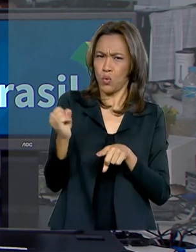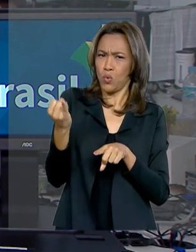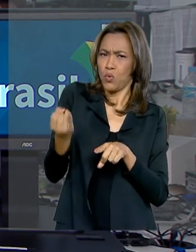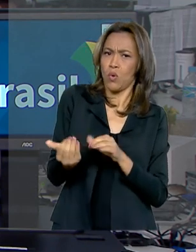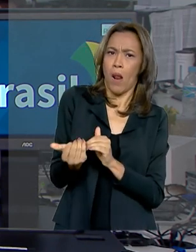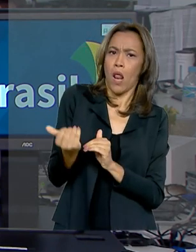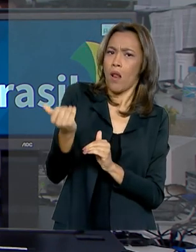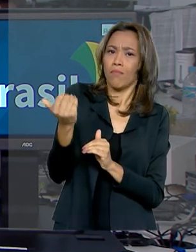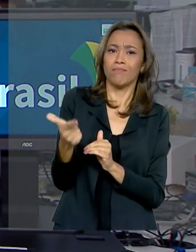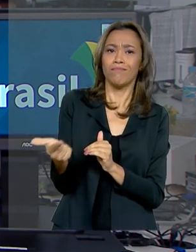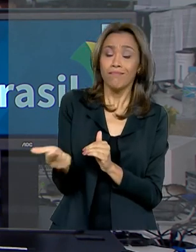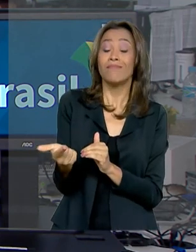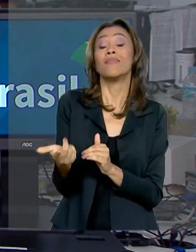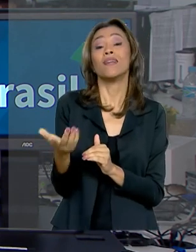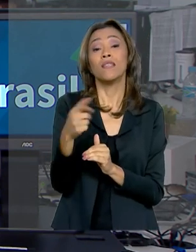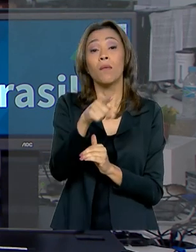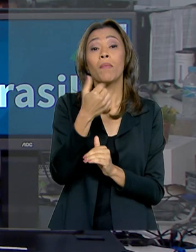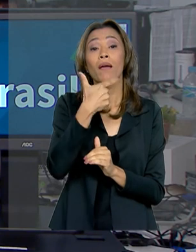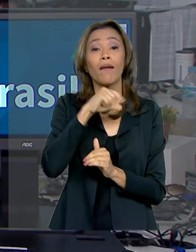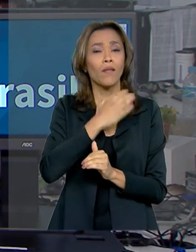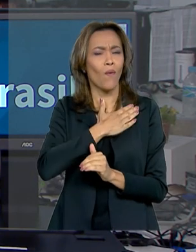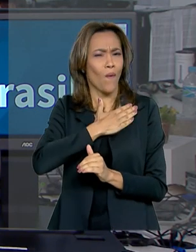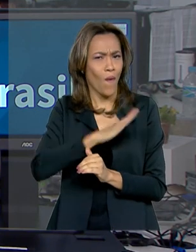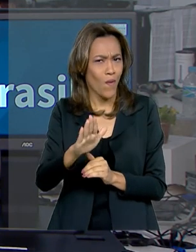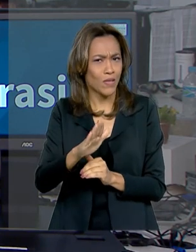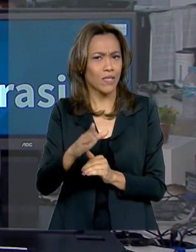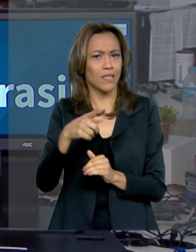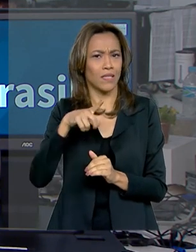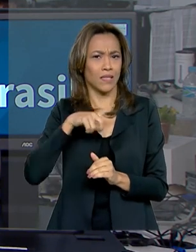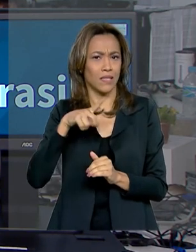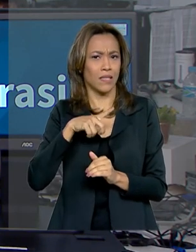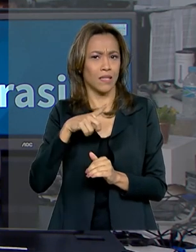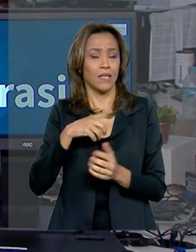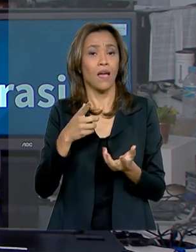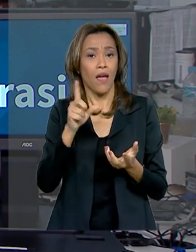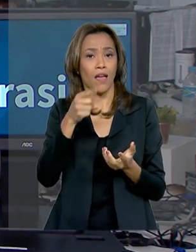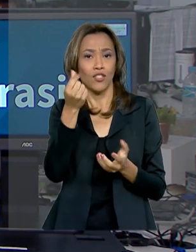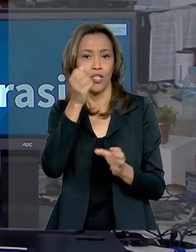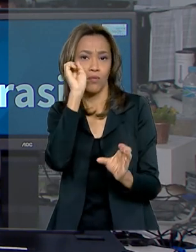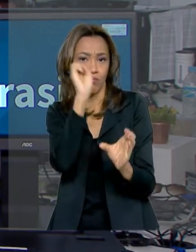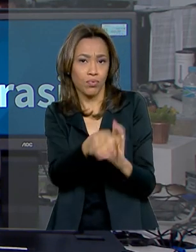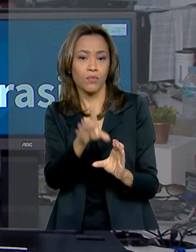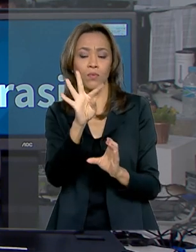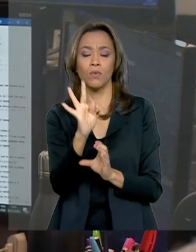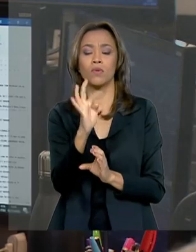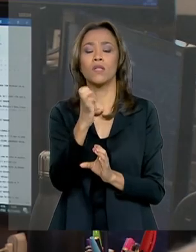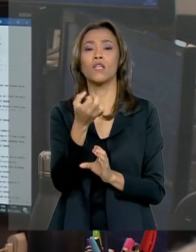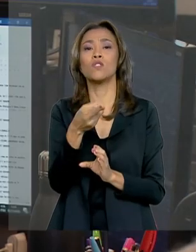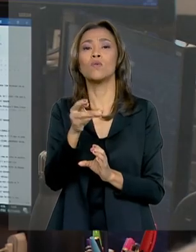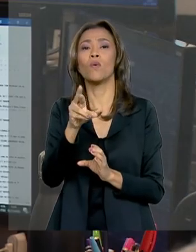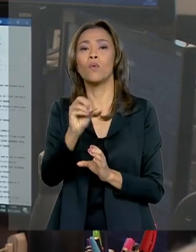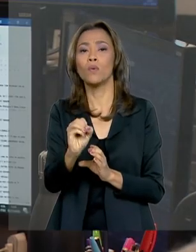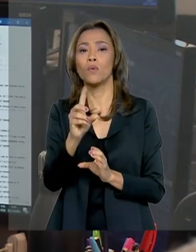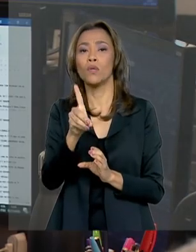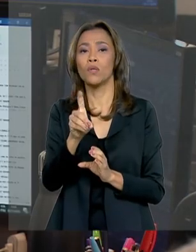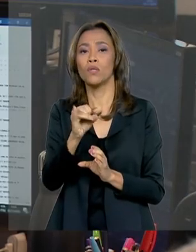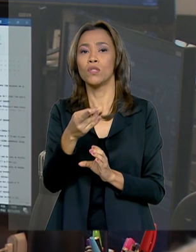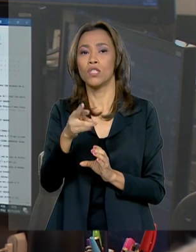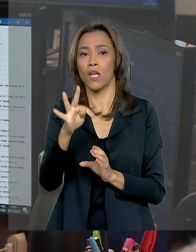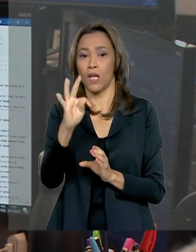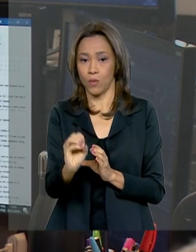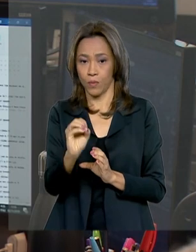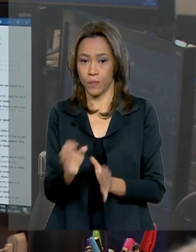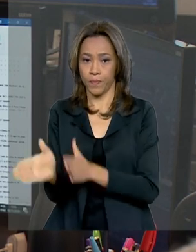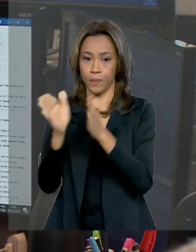baixos. Uma alternativa para quem não gosta de arriscar é investir no Tesouro Direto. É como